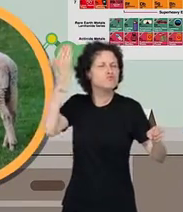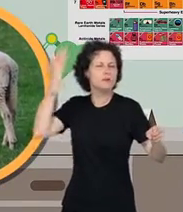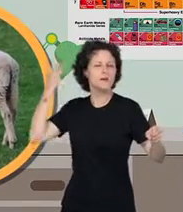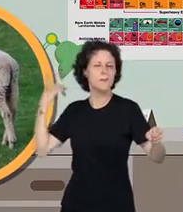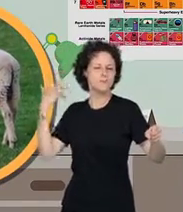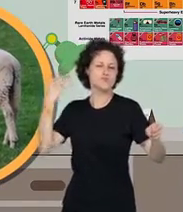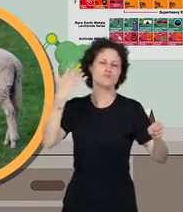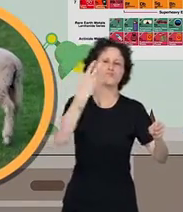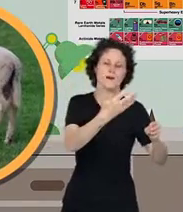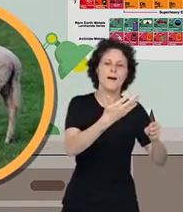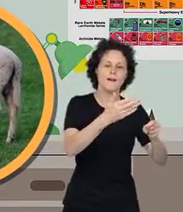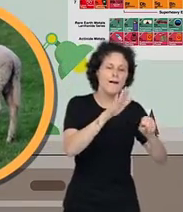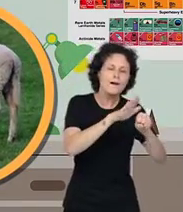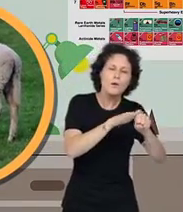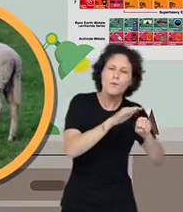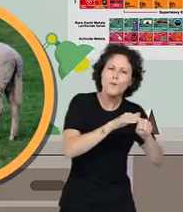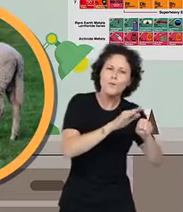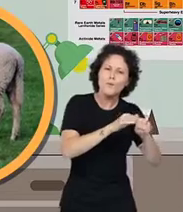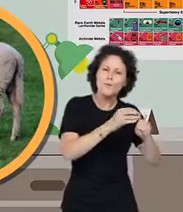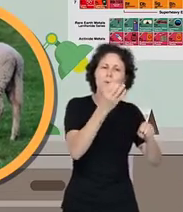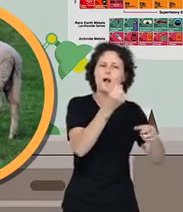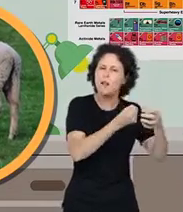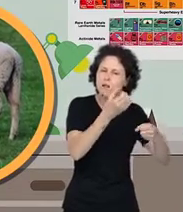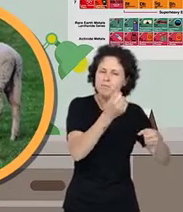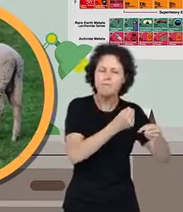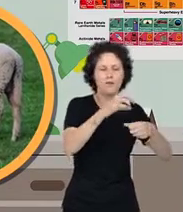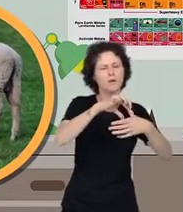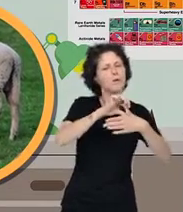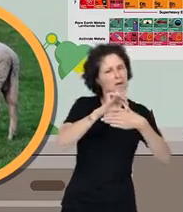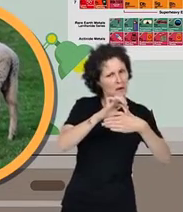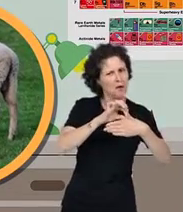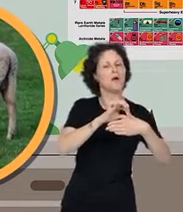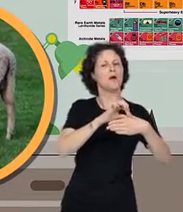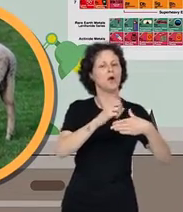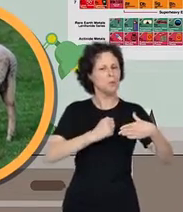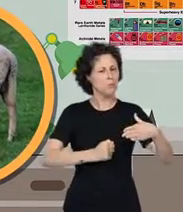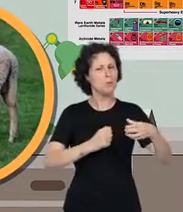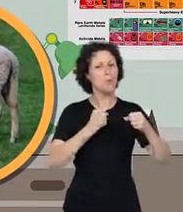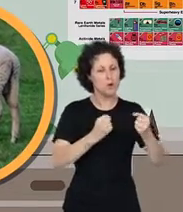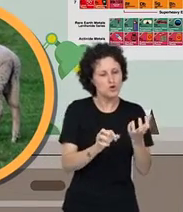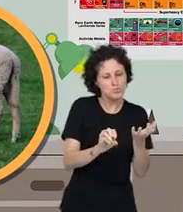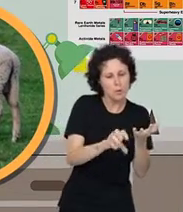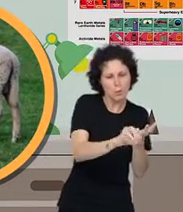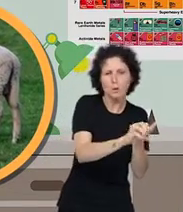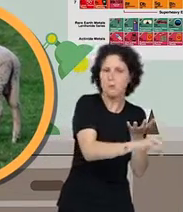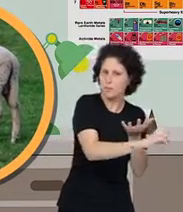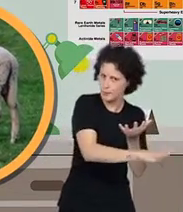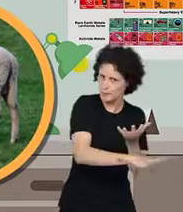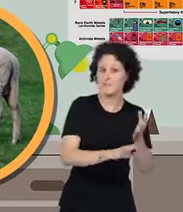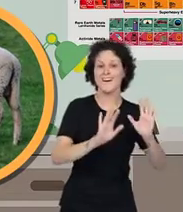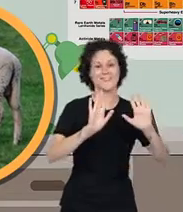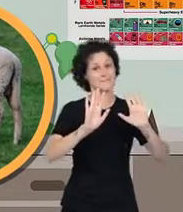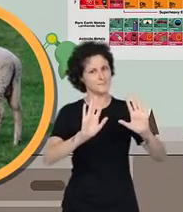acontece há mais de 4 mil anos. Esses animais são dóceis e produzem leite, carne e até mesmo as suas fezes